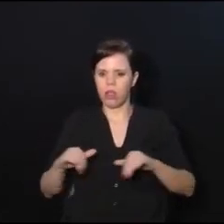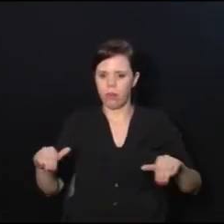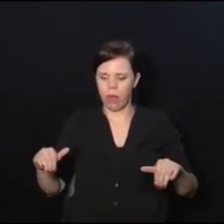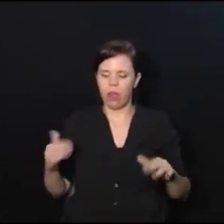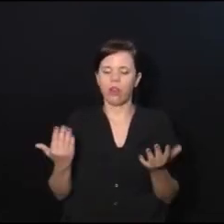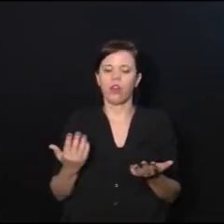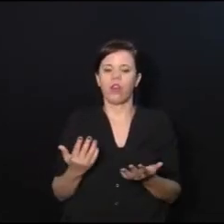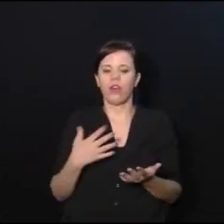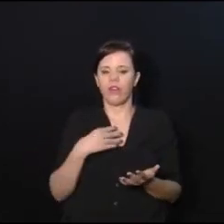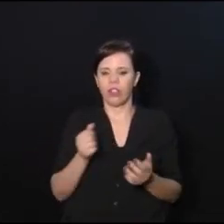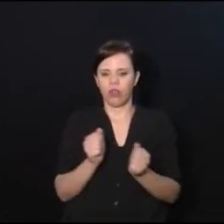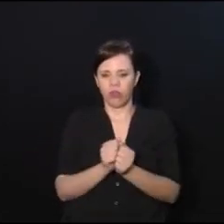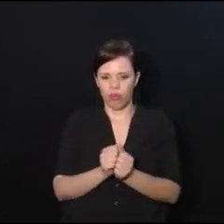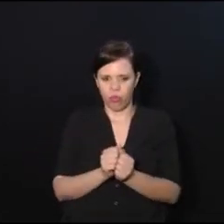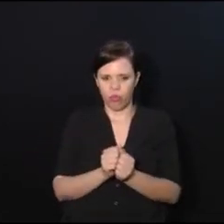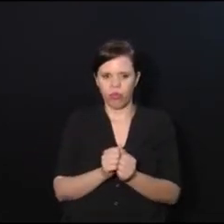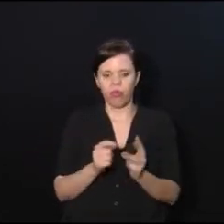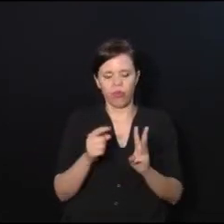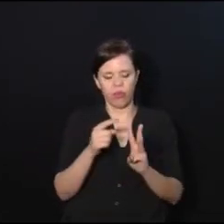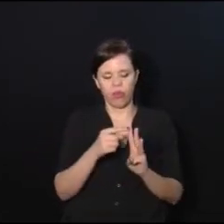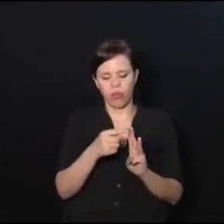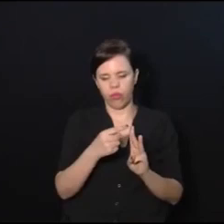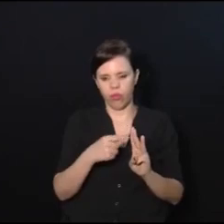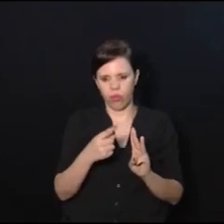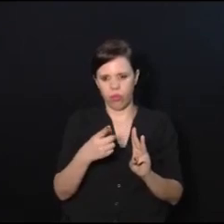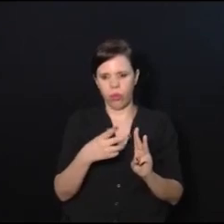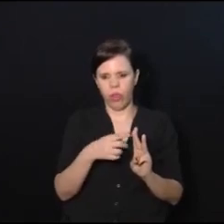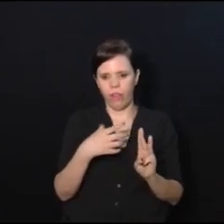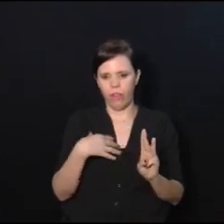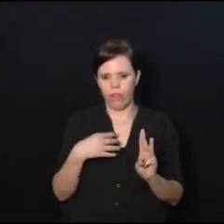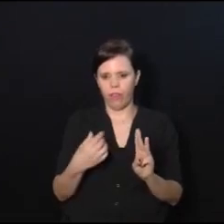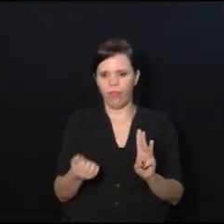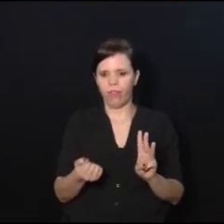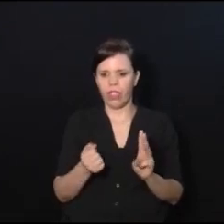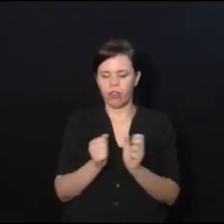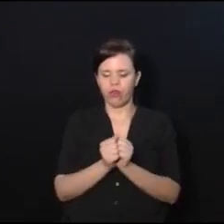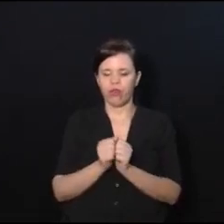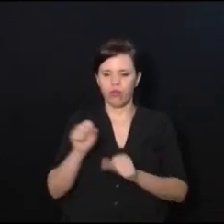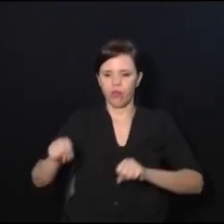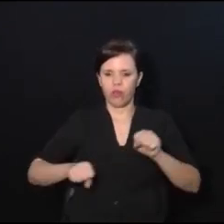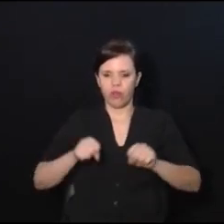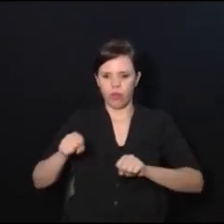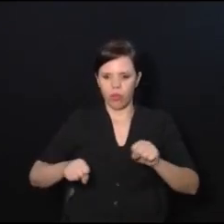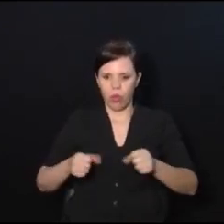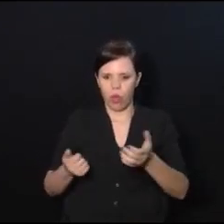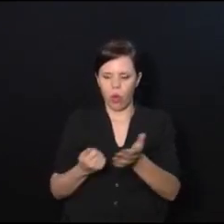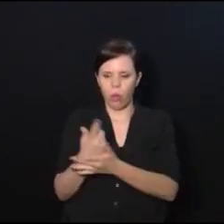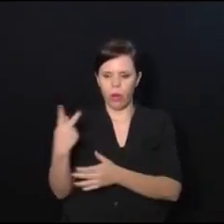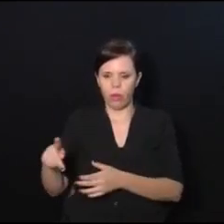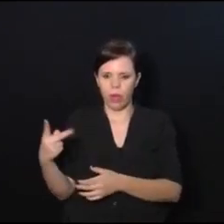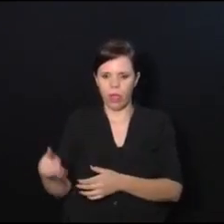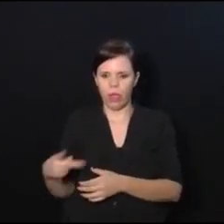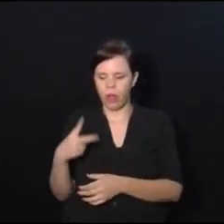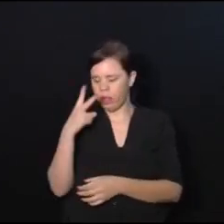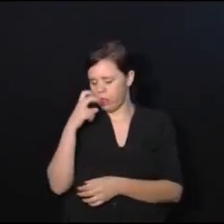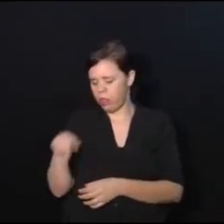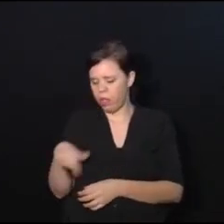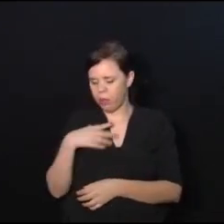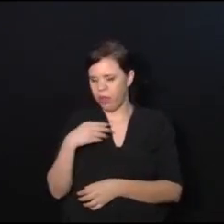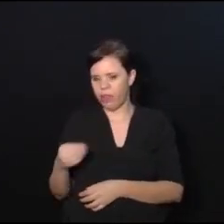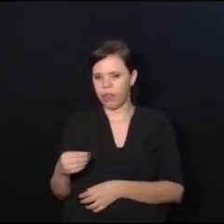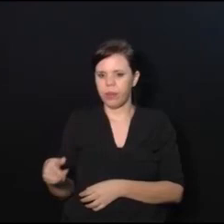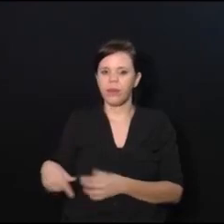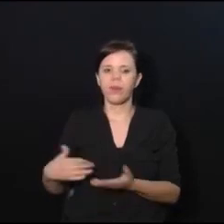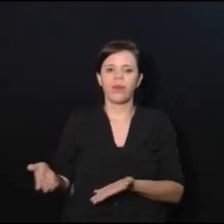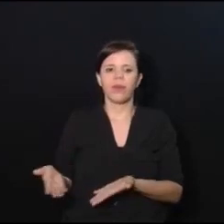E saía eu e a minha filha que é cega, minha filha numa bicicletinha que eu comprei para ela, e aí